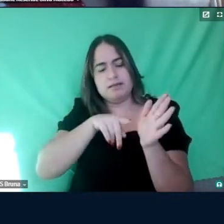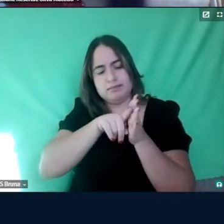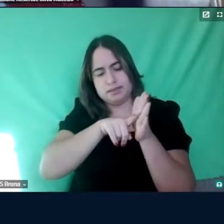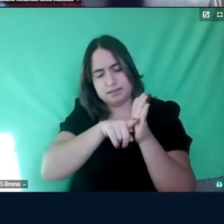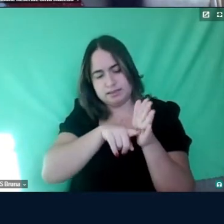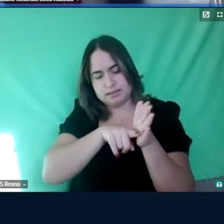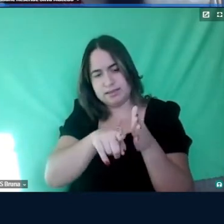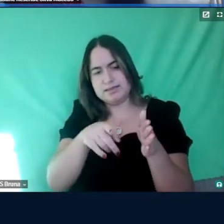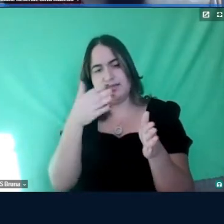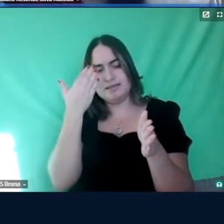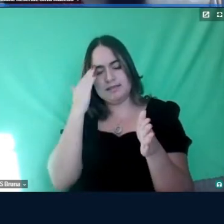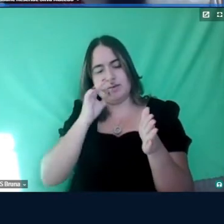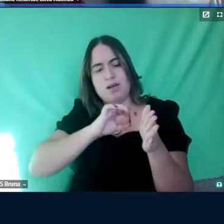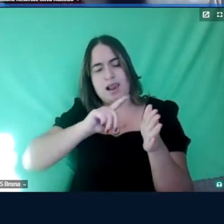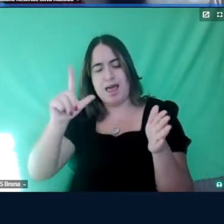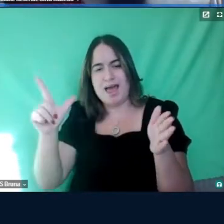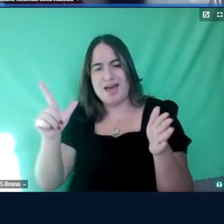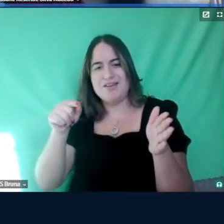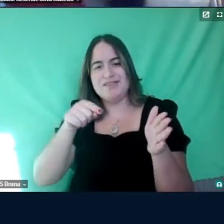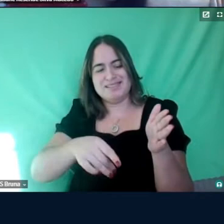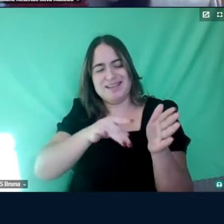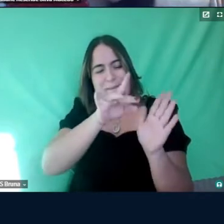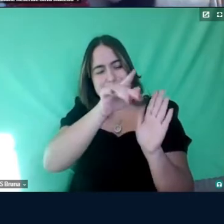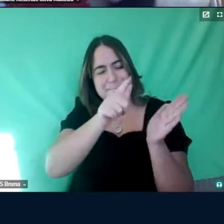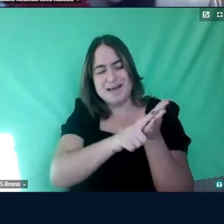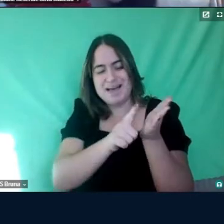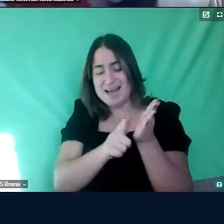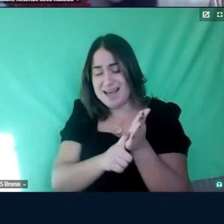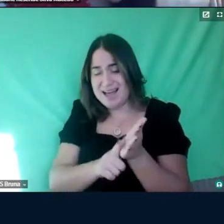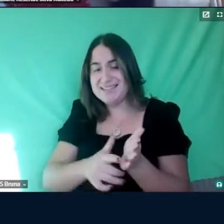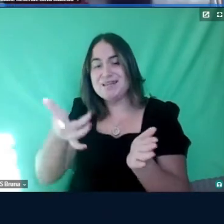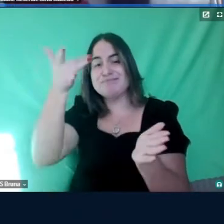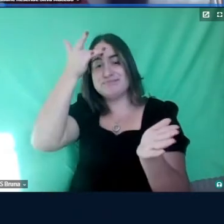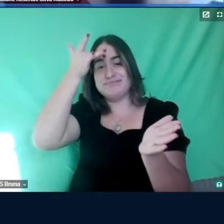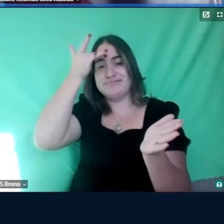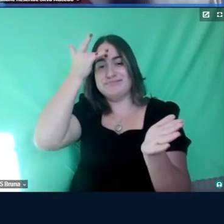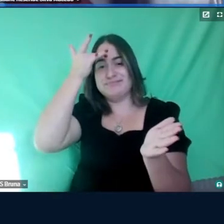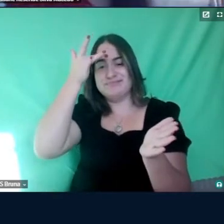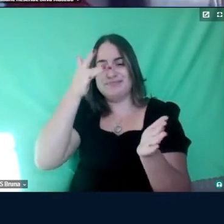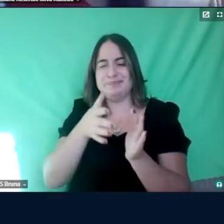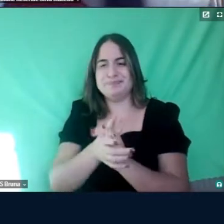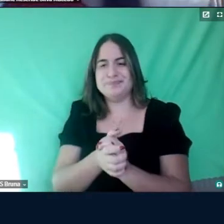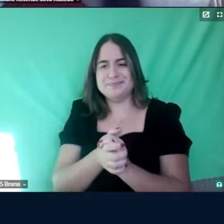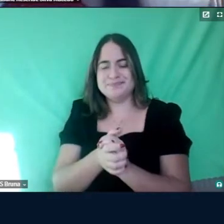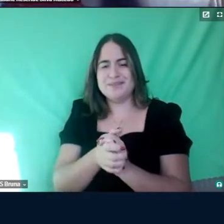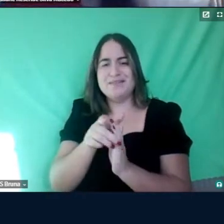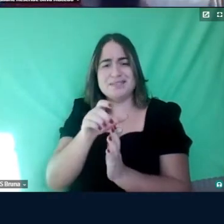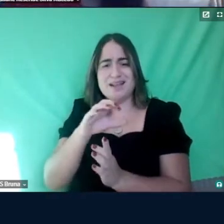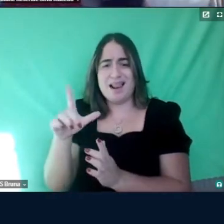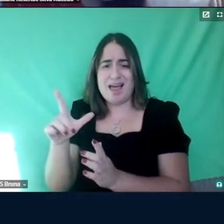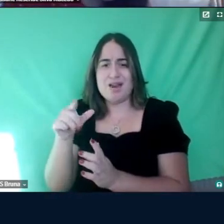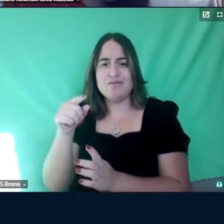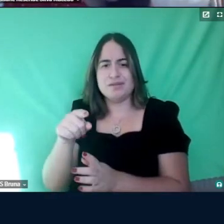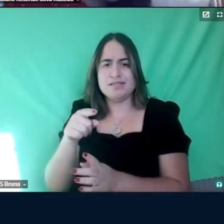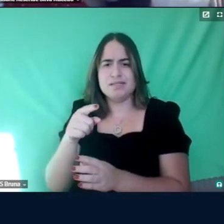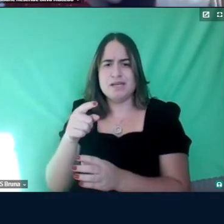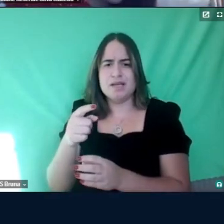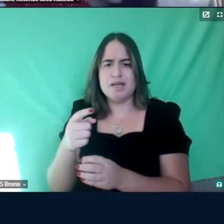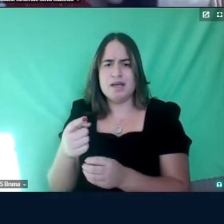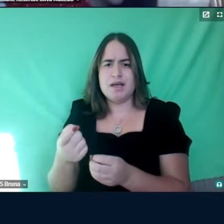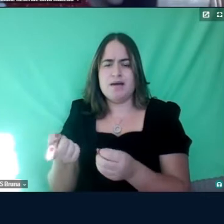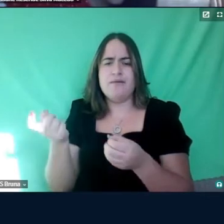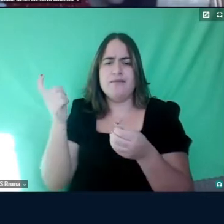ninguém, pelo que eu vi ali, você decorou página por página, né, você, claro, você recupera Alice,